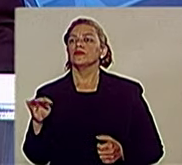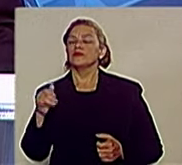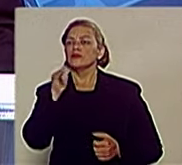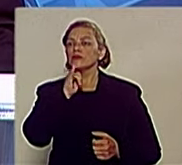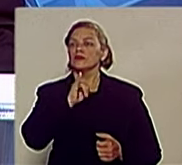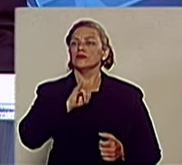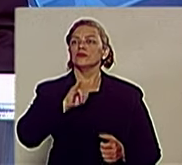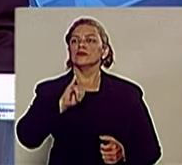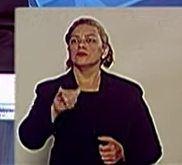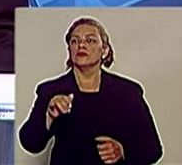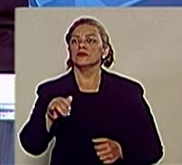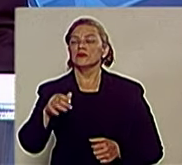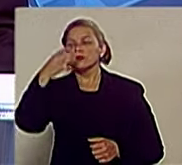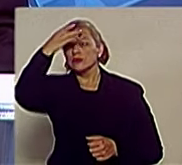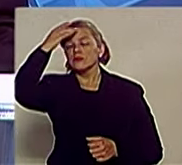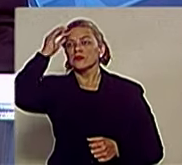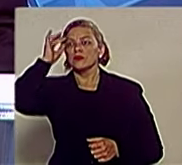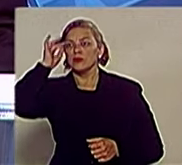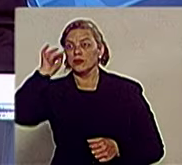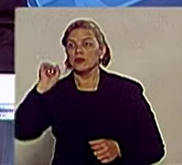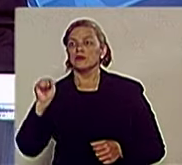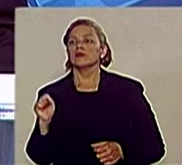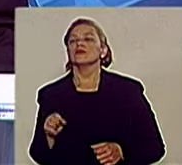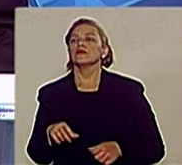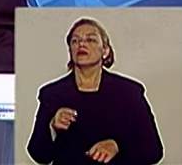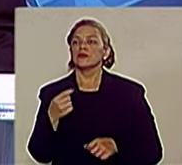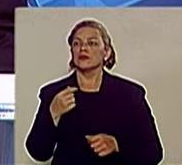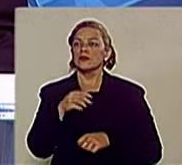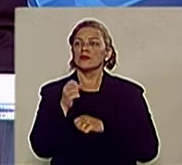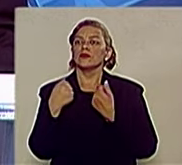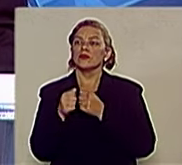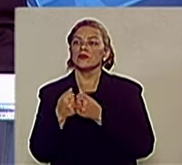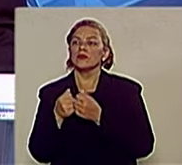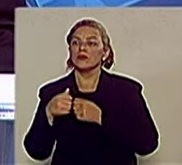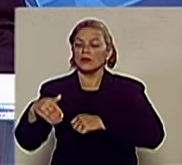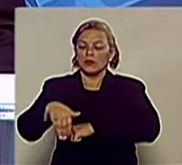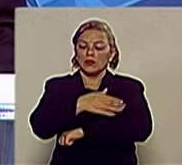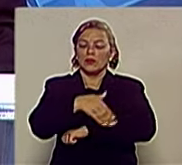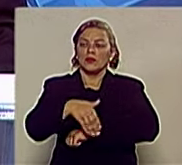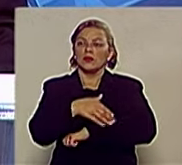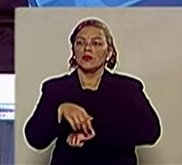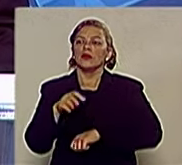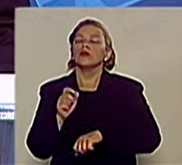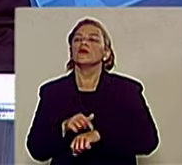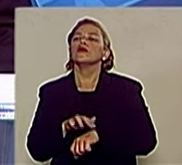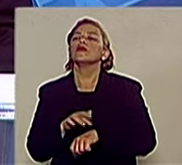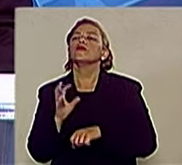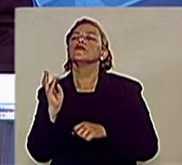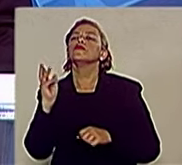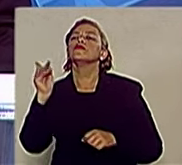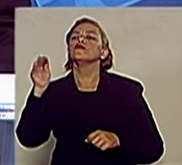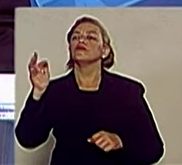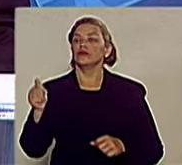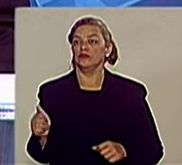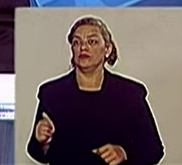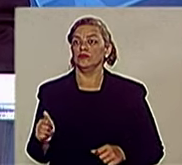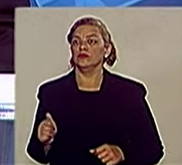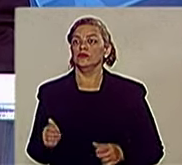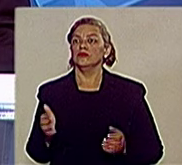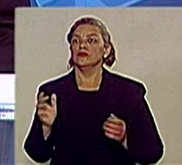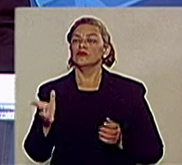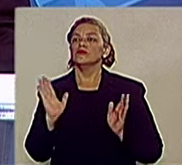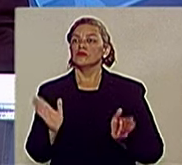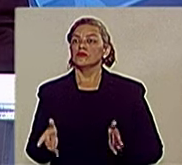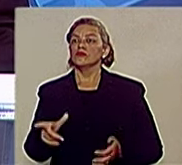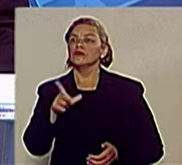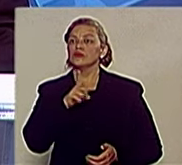usuário para o tempo real que o ônibus vai passar daqui a quantos minutos no seu ponto. Essa é uma tecnologia que já é acessível e